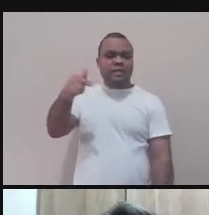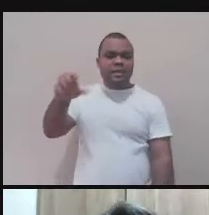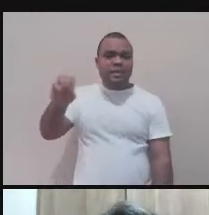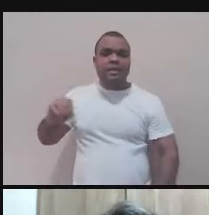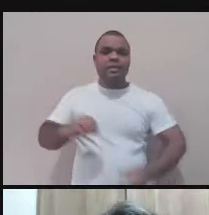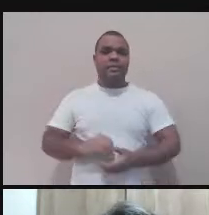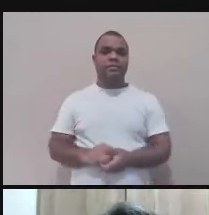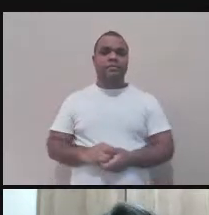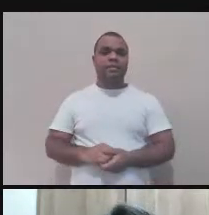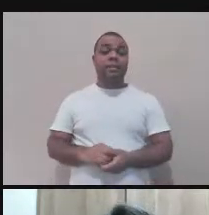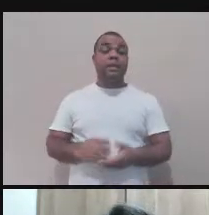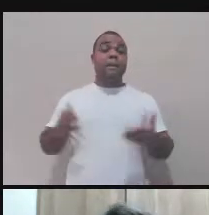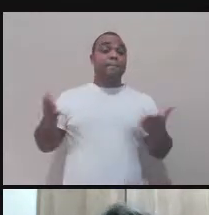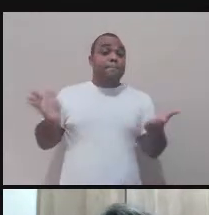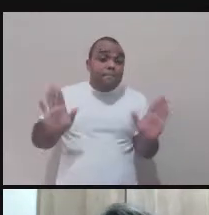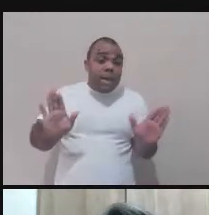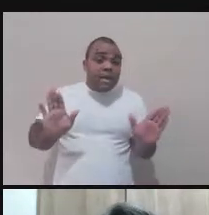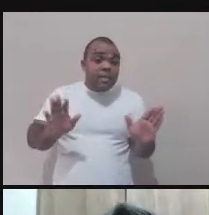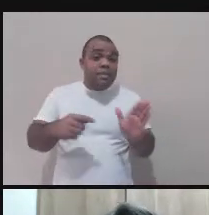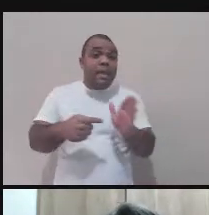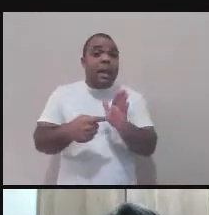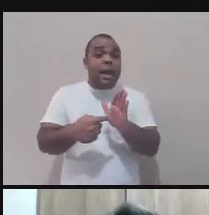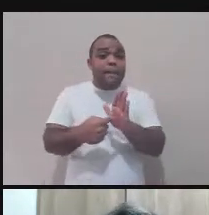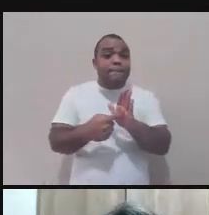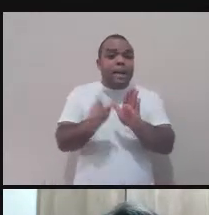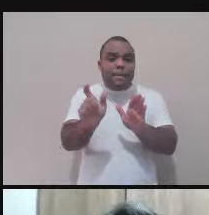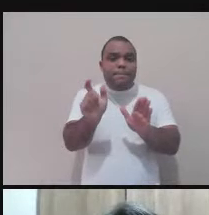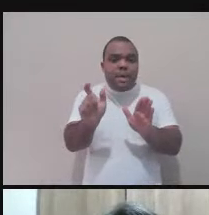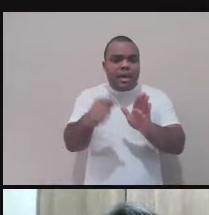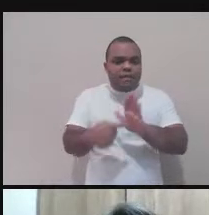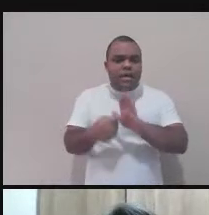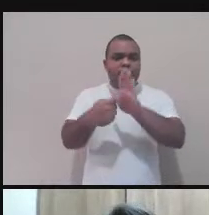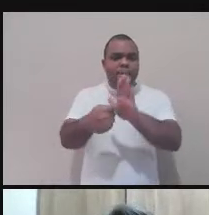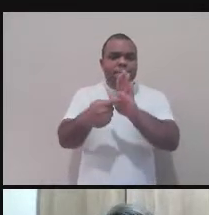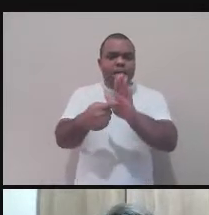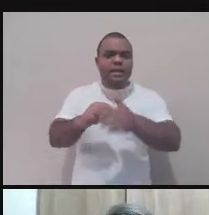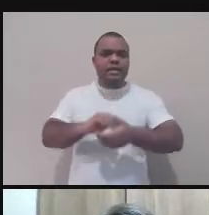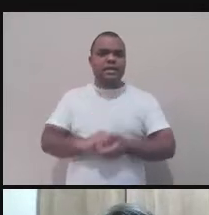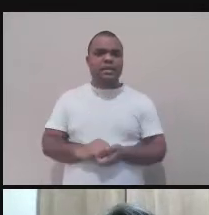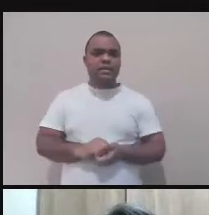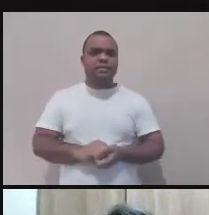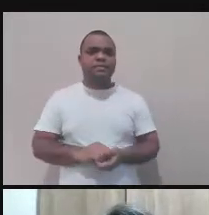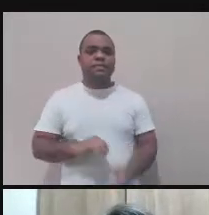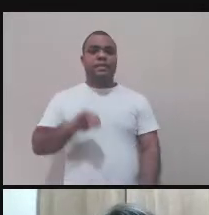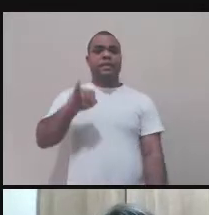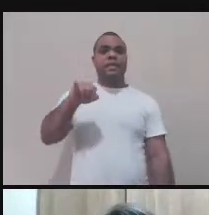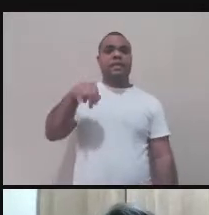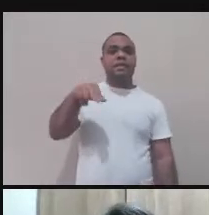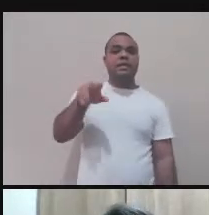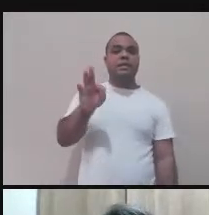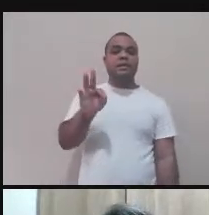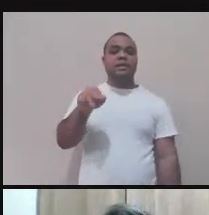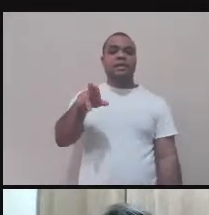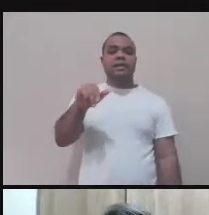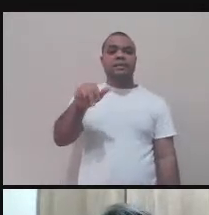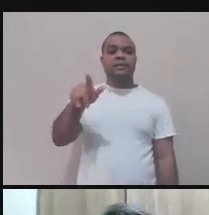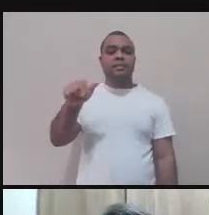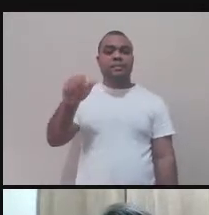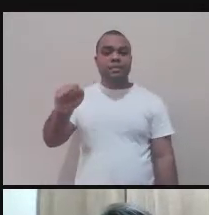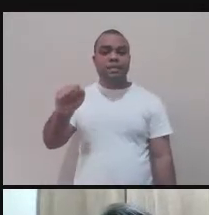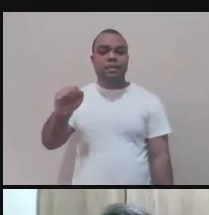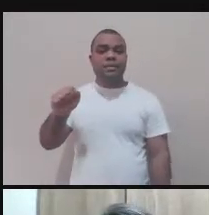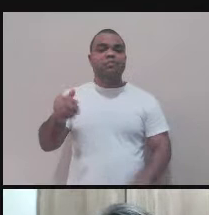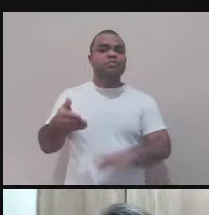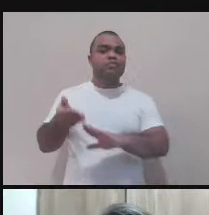1812, Coleridge pegou emprestado esse termo da química para tratar de figuras retóricas e